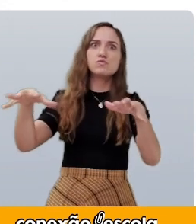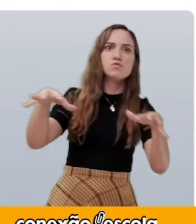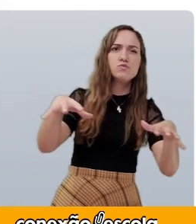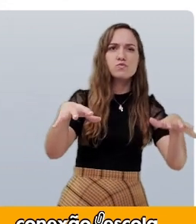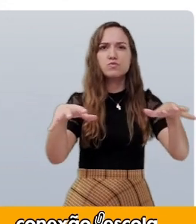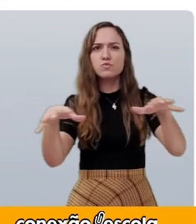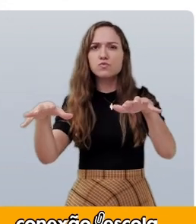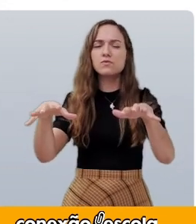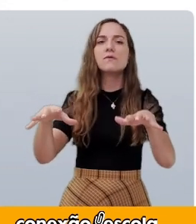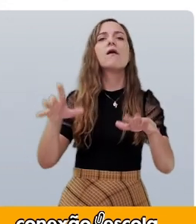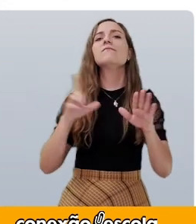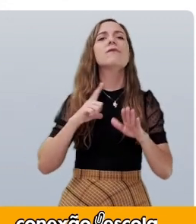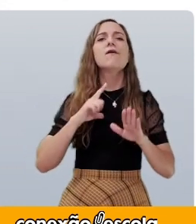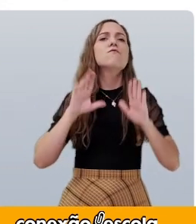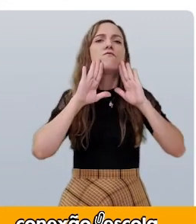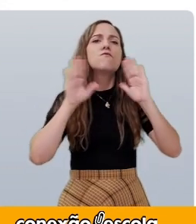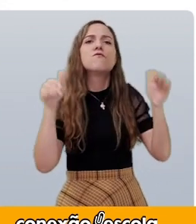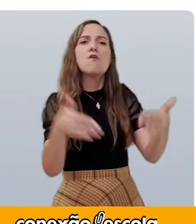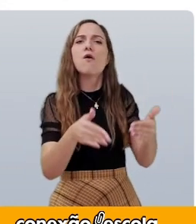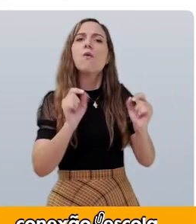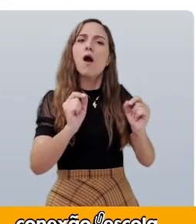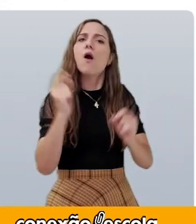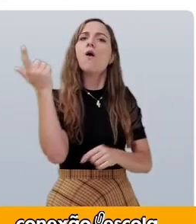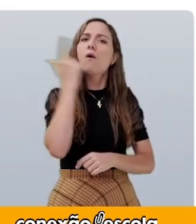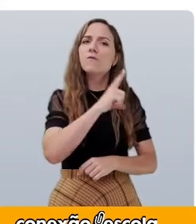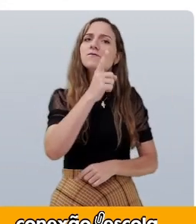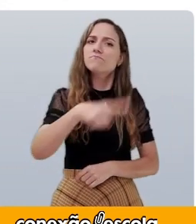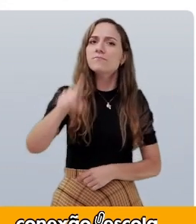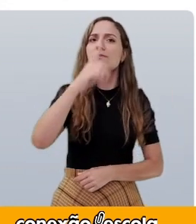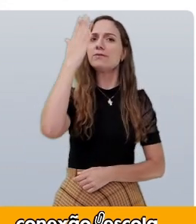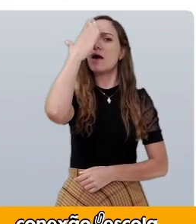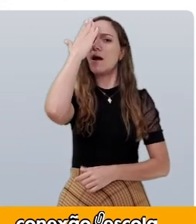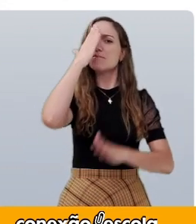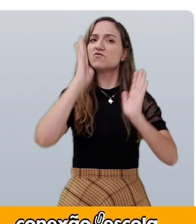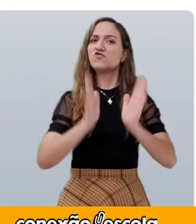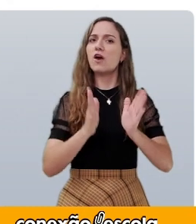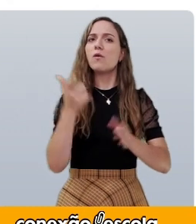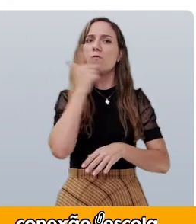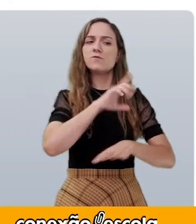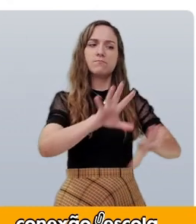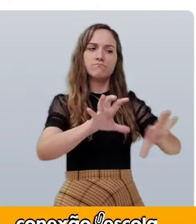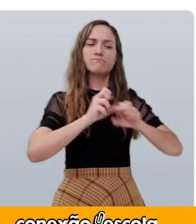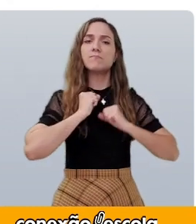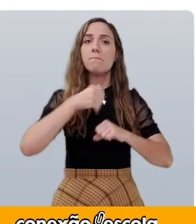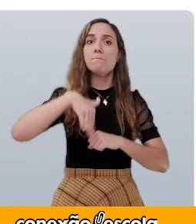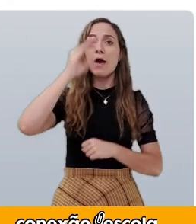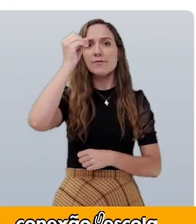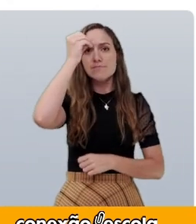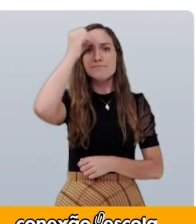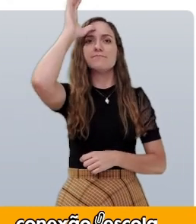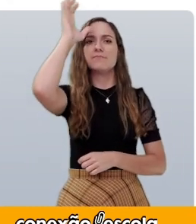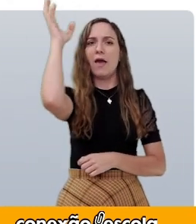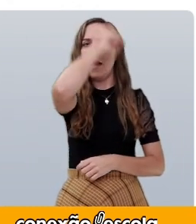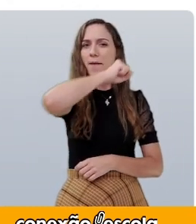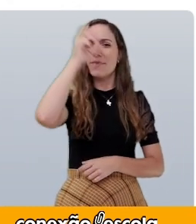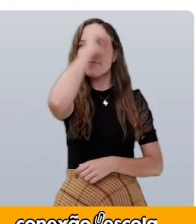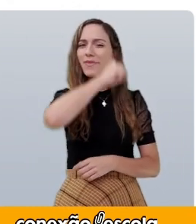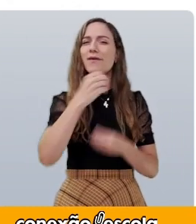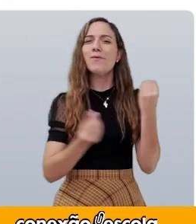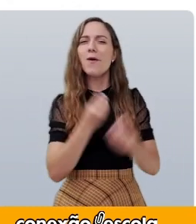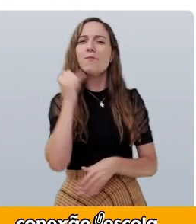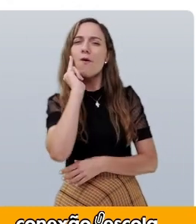O foco será ampliar o que já sabe sobre o conto de assombração, sua